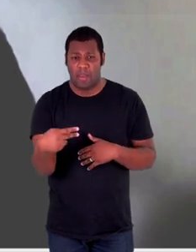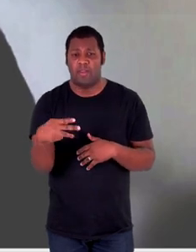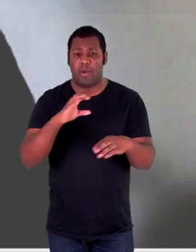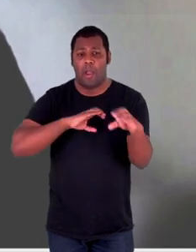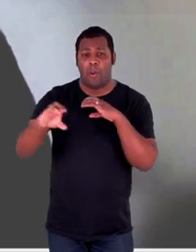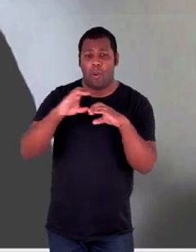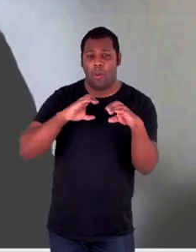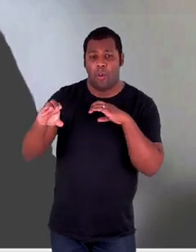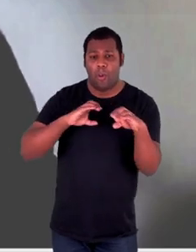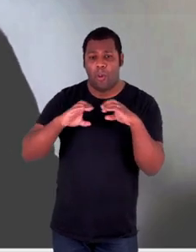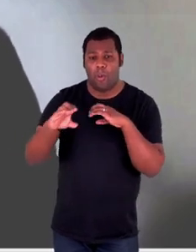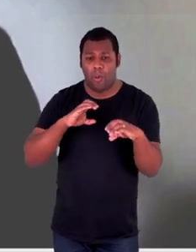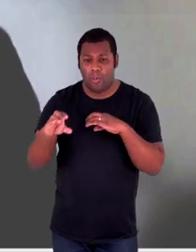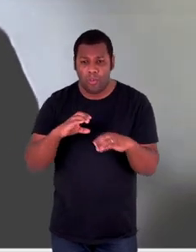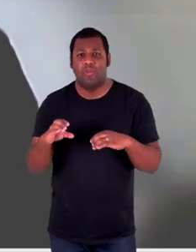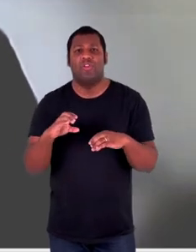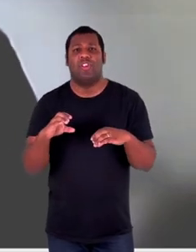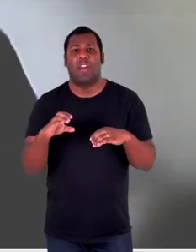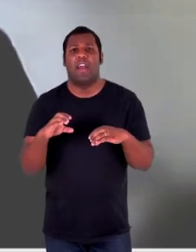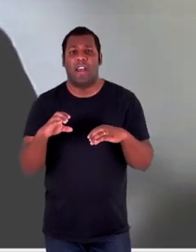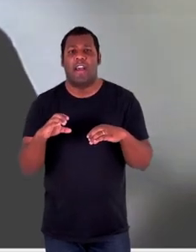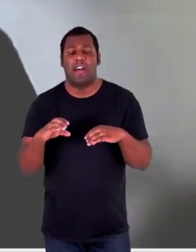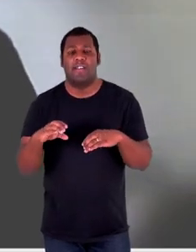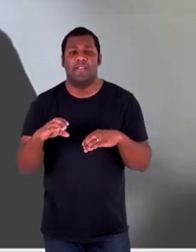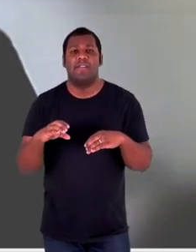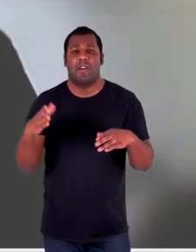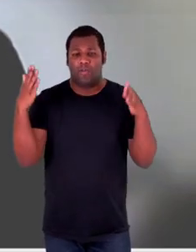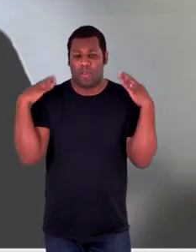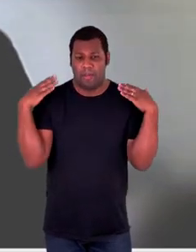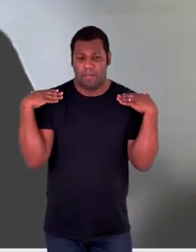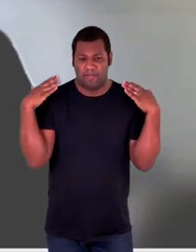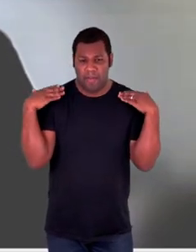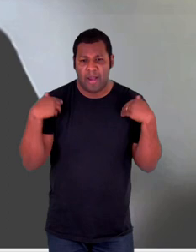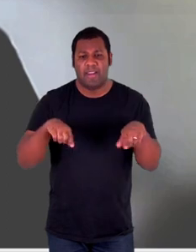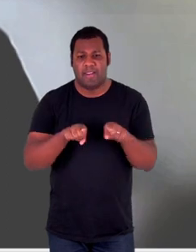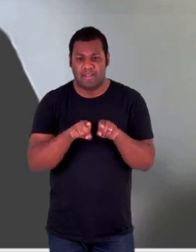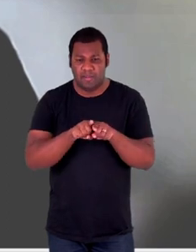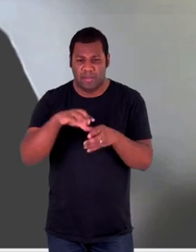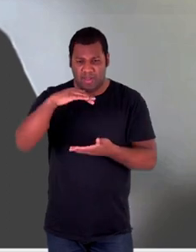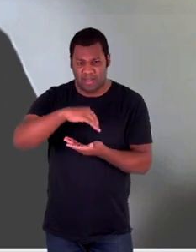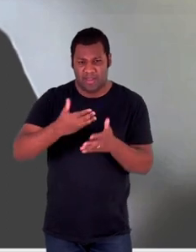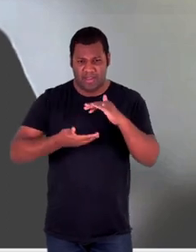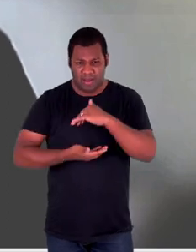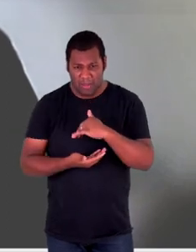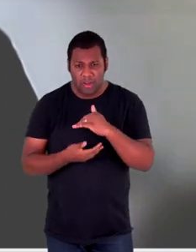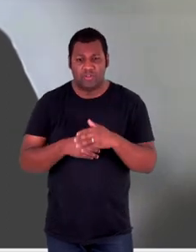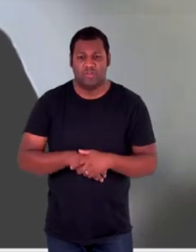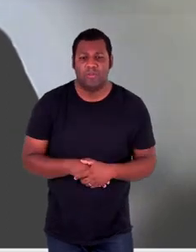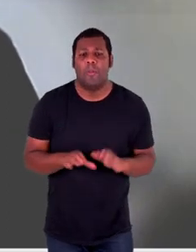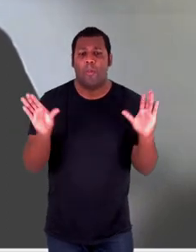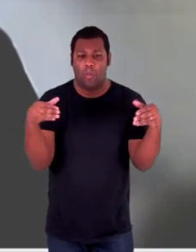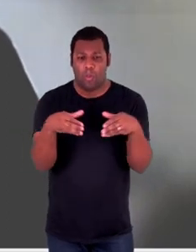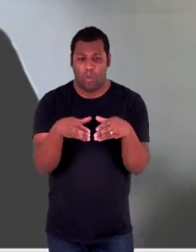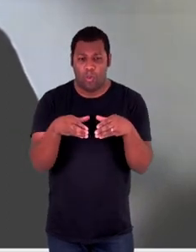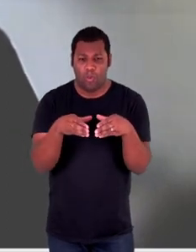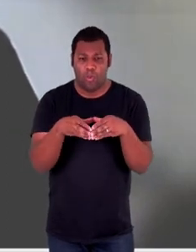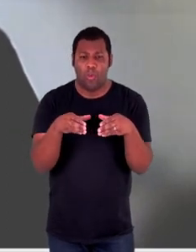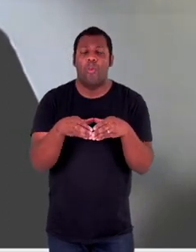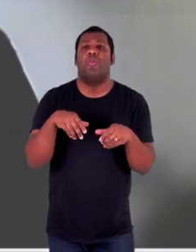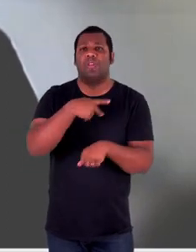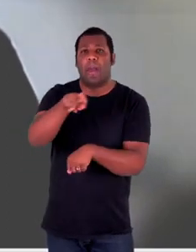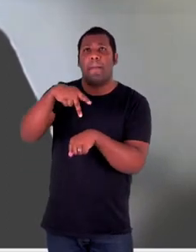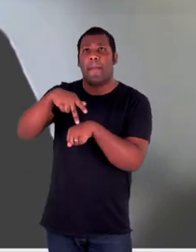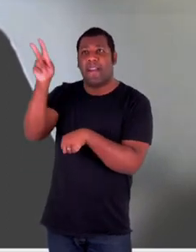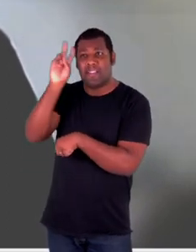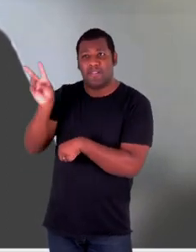Armadas Brasileiras e também com o Itamaraty com a percepção desses grupos que se apresentavam saídos da Venezuela